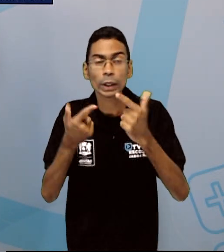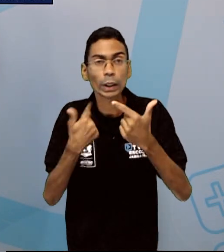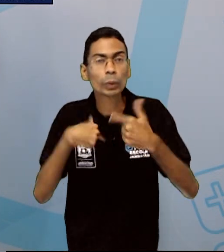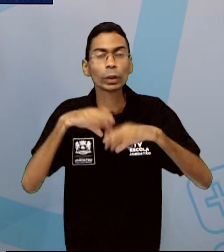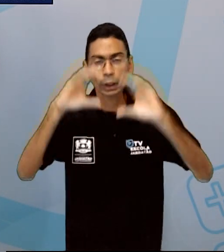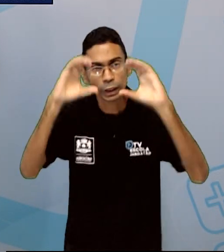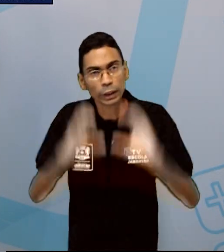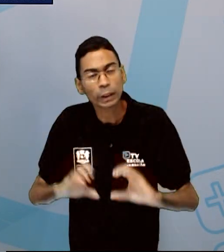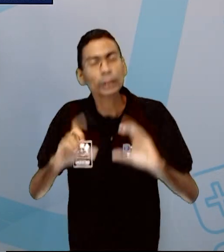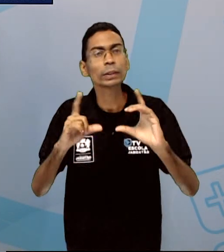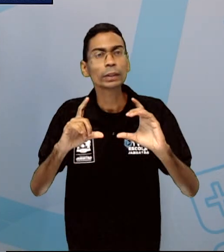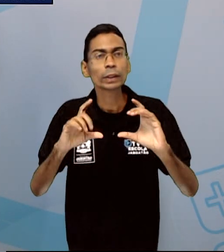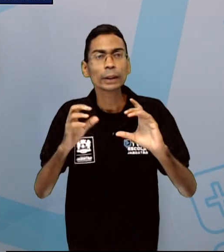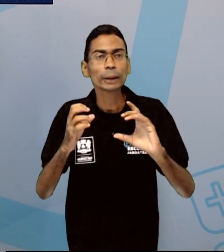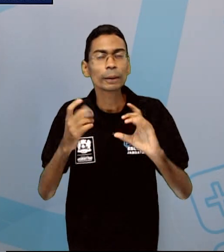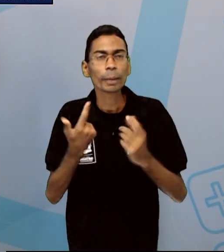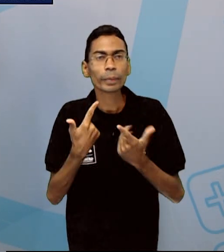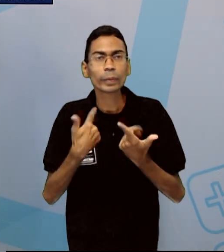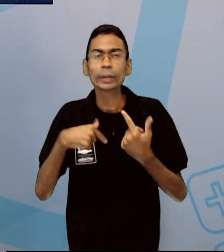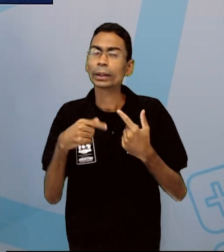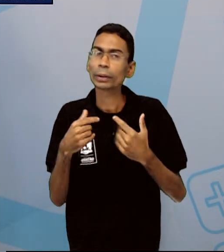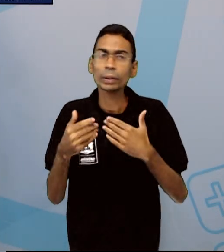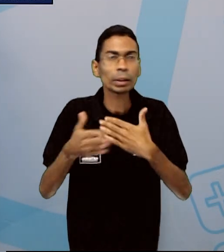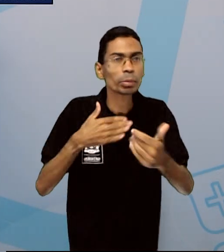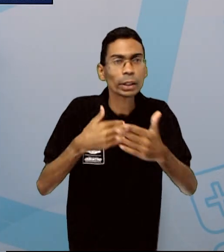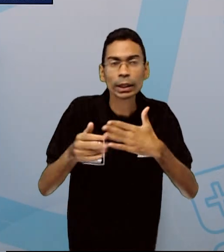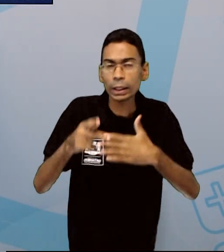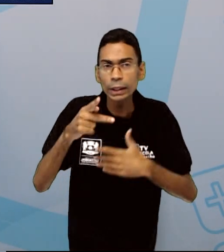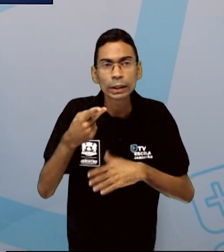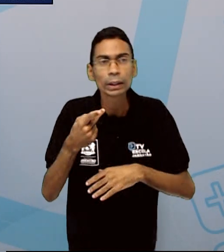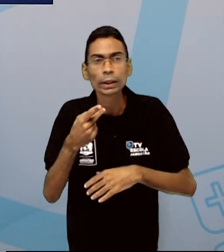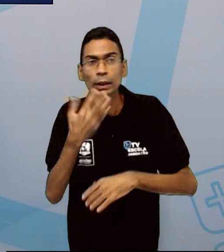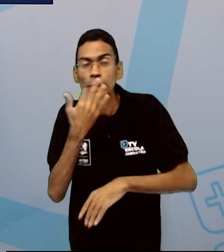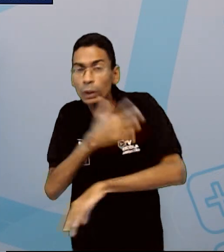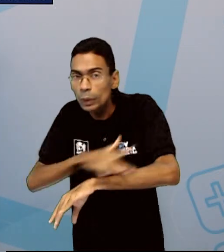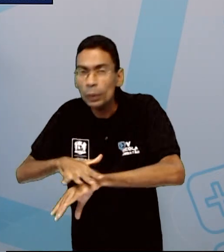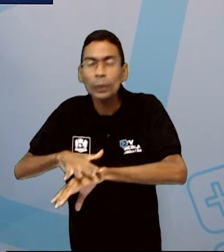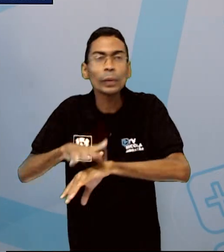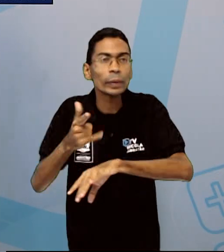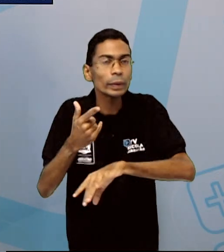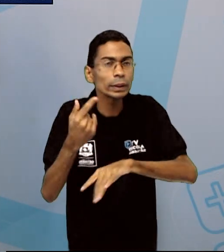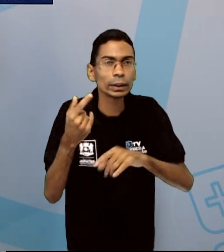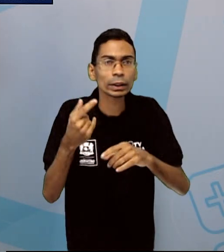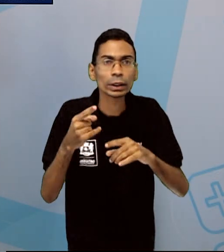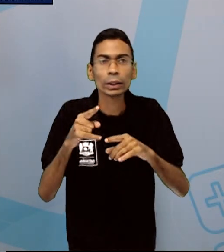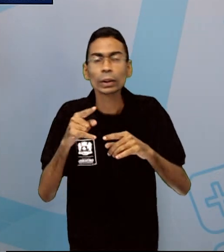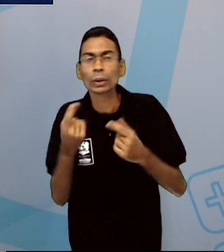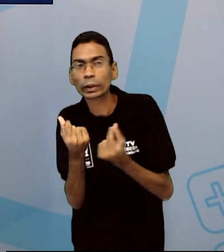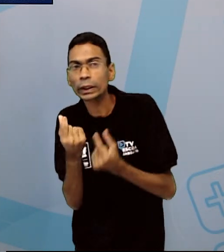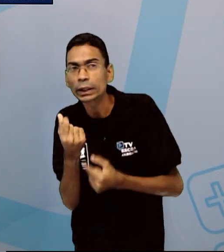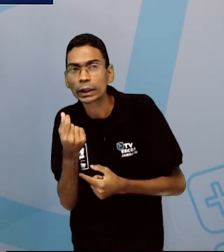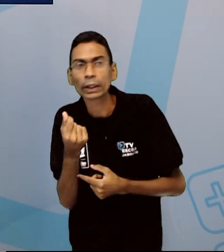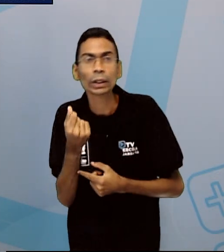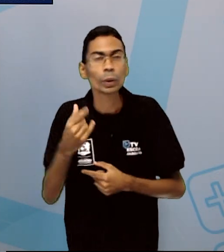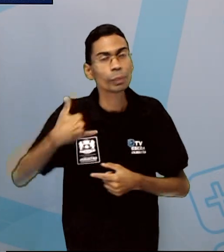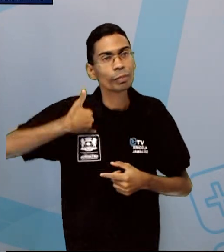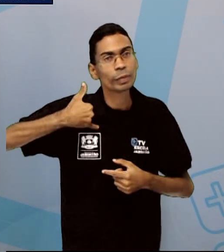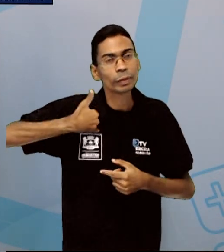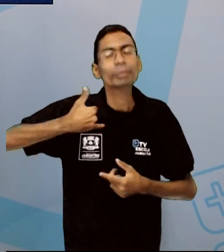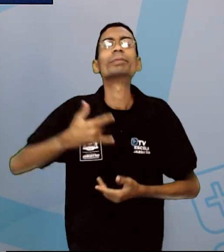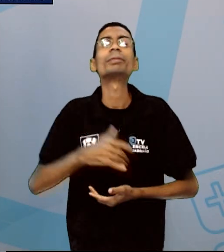tratamento, independente de etnia, de gênero, condição social ou idade.